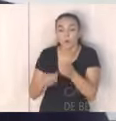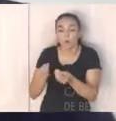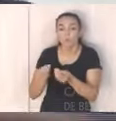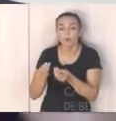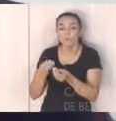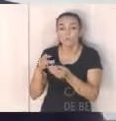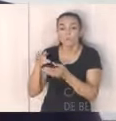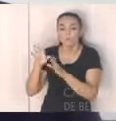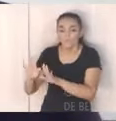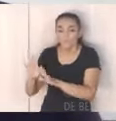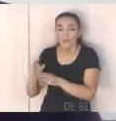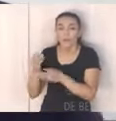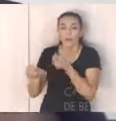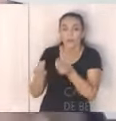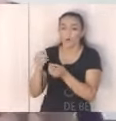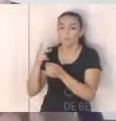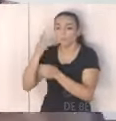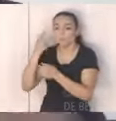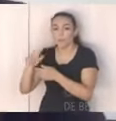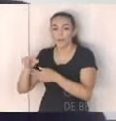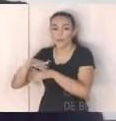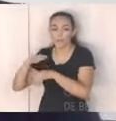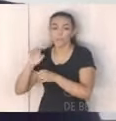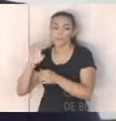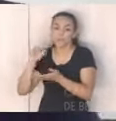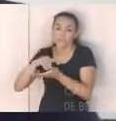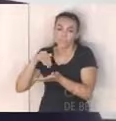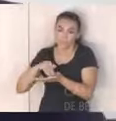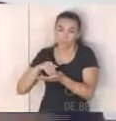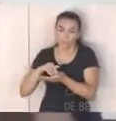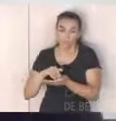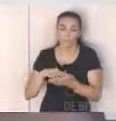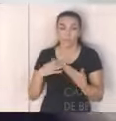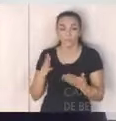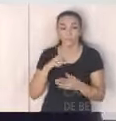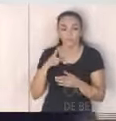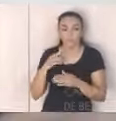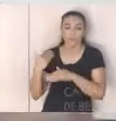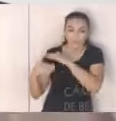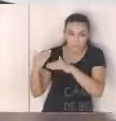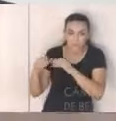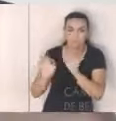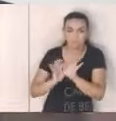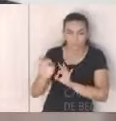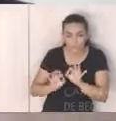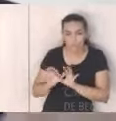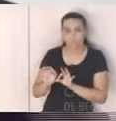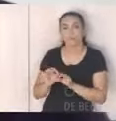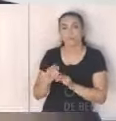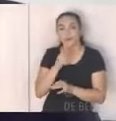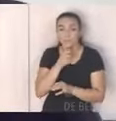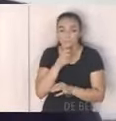e o que vai ficar ocupado ao final desse plano que está sendo desenvolvido e ele ainda